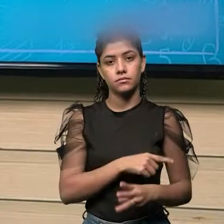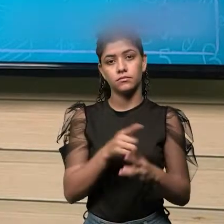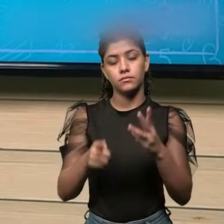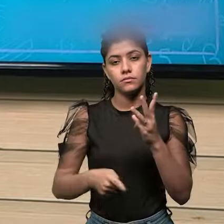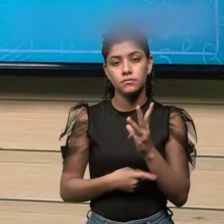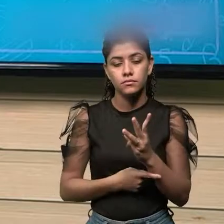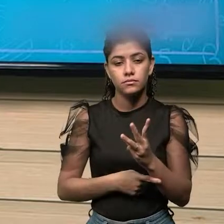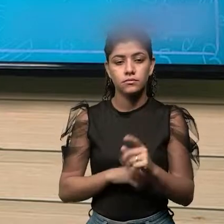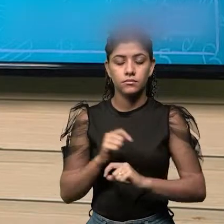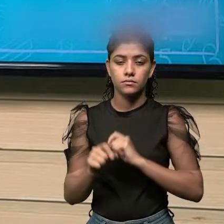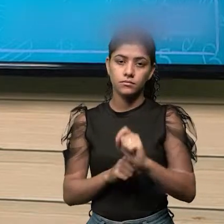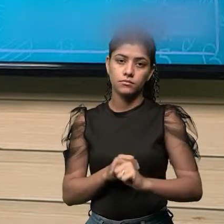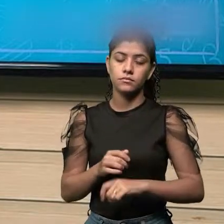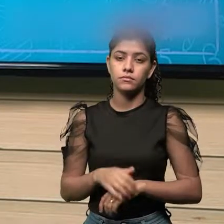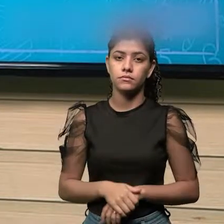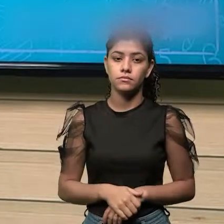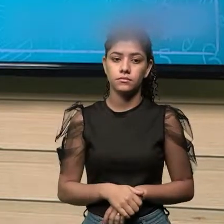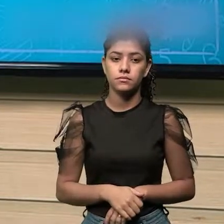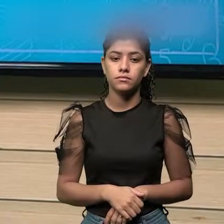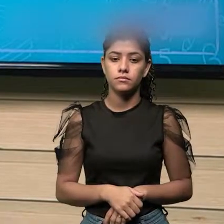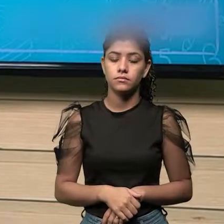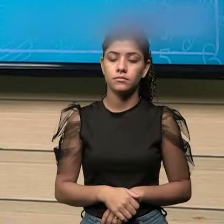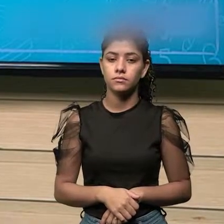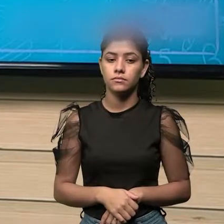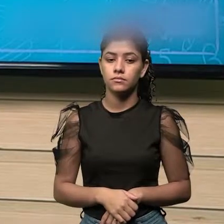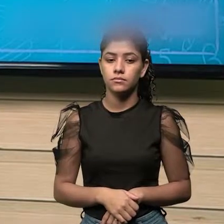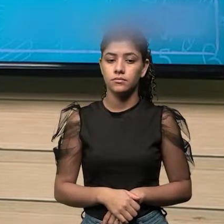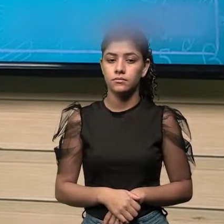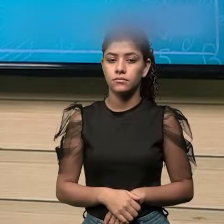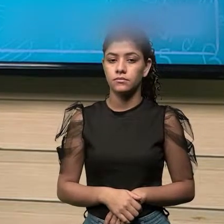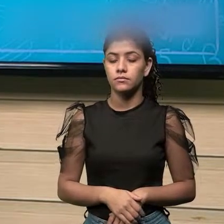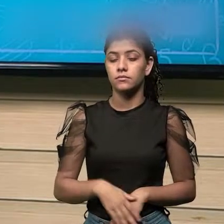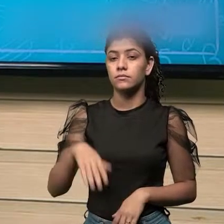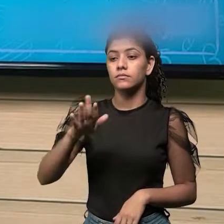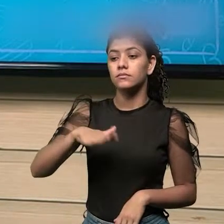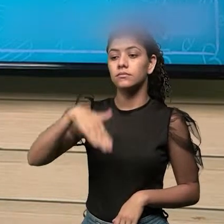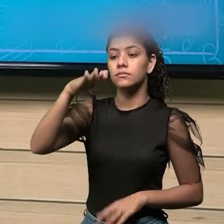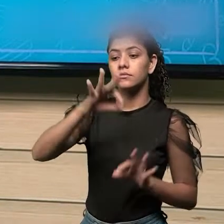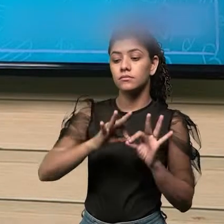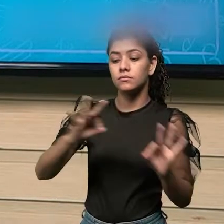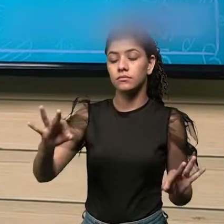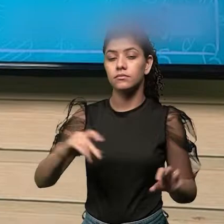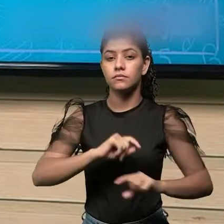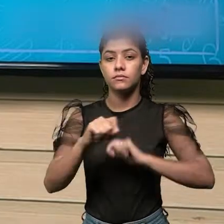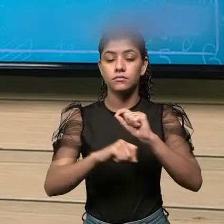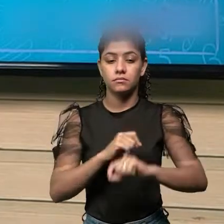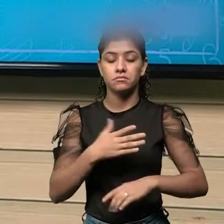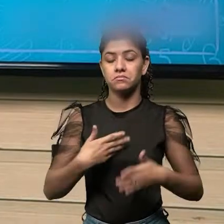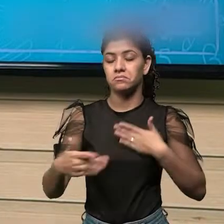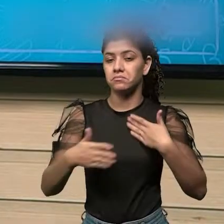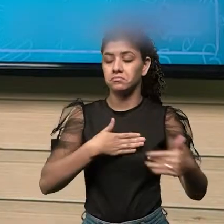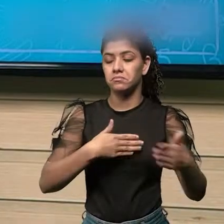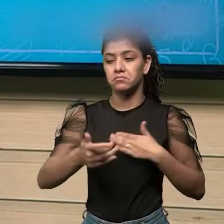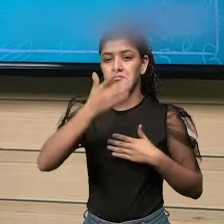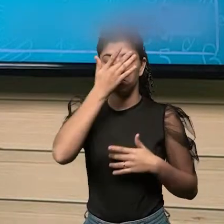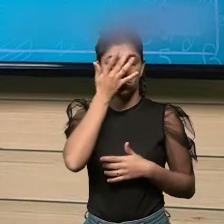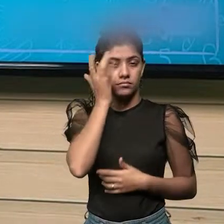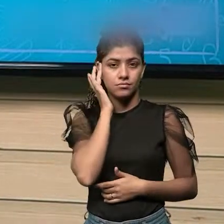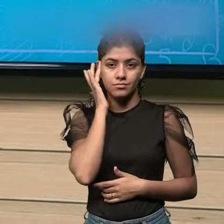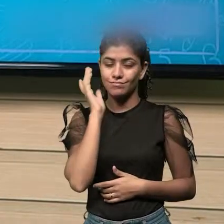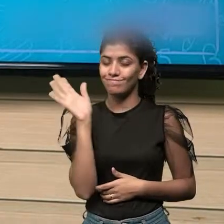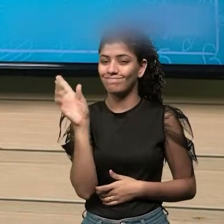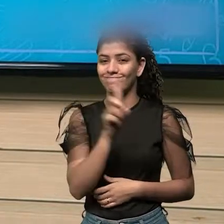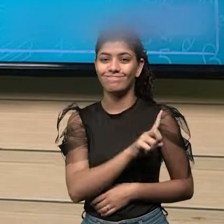esses três elementos fazem parte da medição. E quem mede não é simplesmente qualquer pessoa.